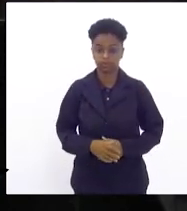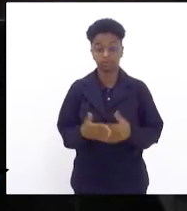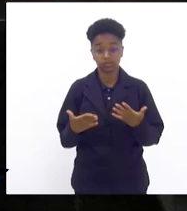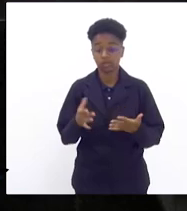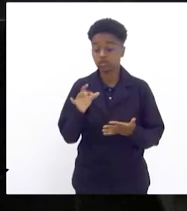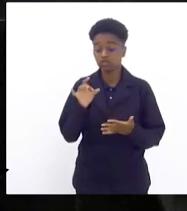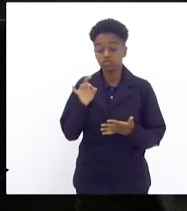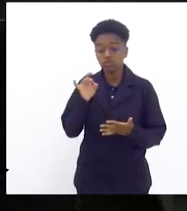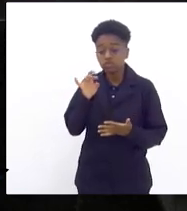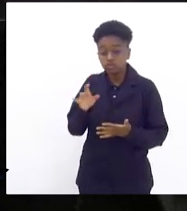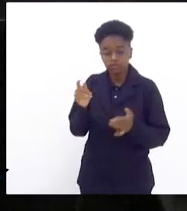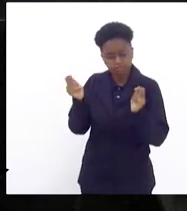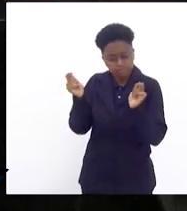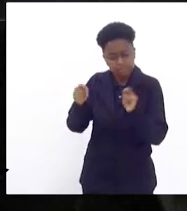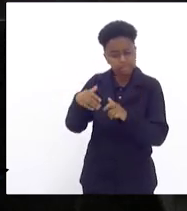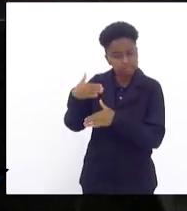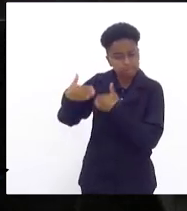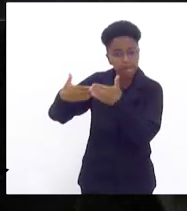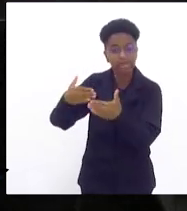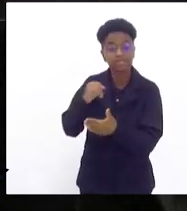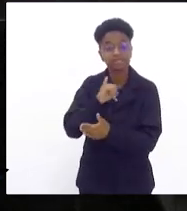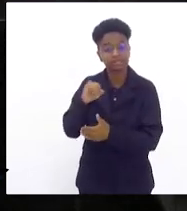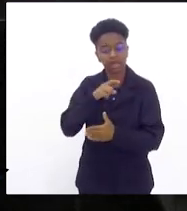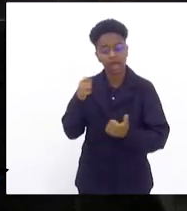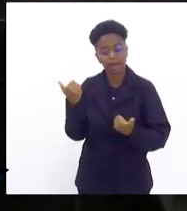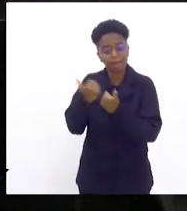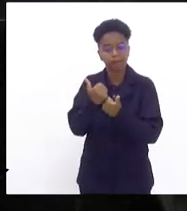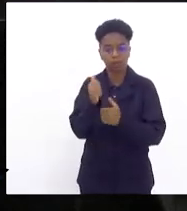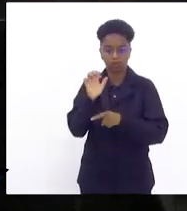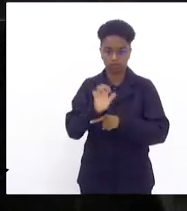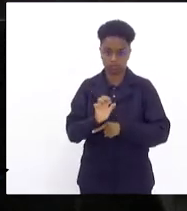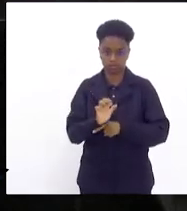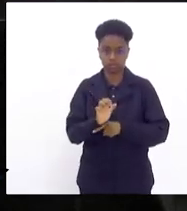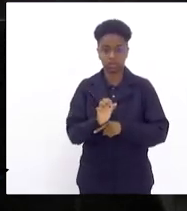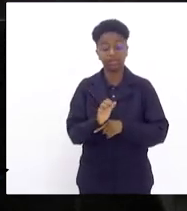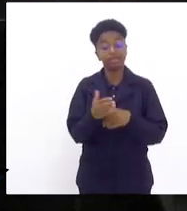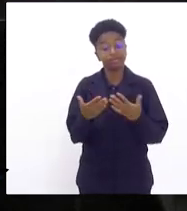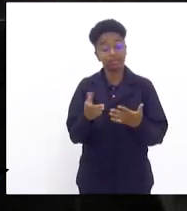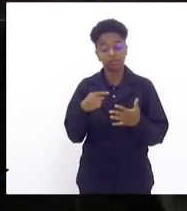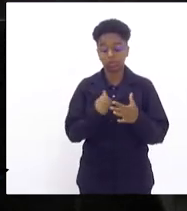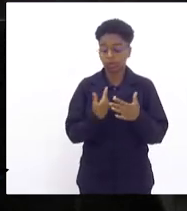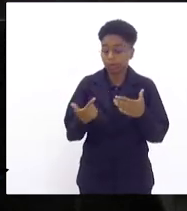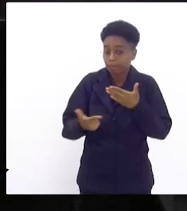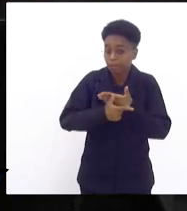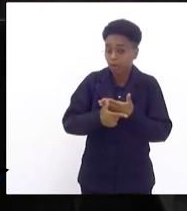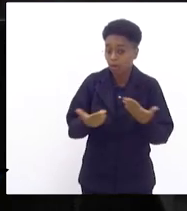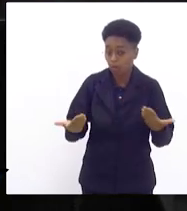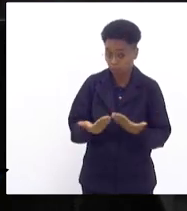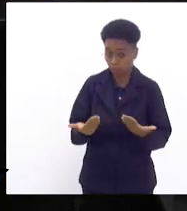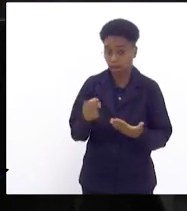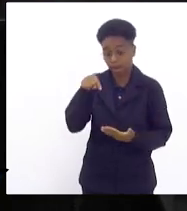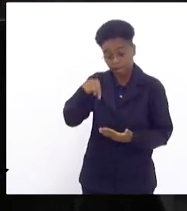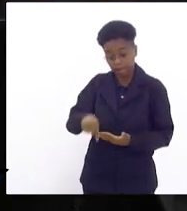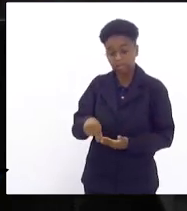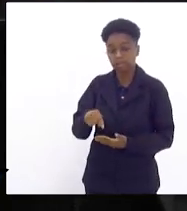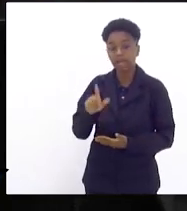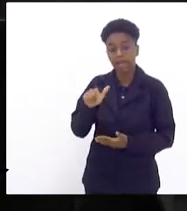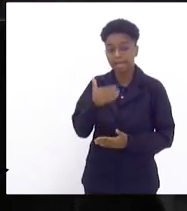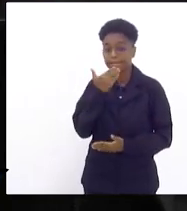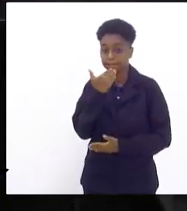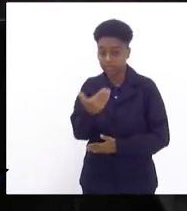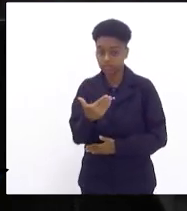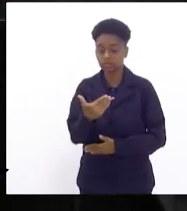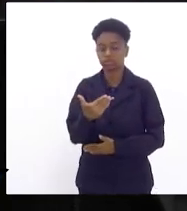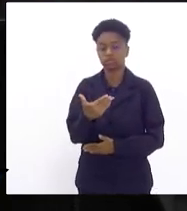consegue avançar se a gente tiver suporte do Estado e o nosso papel aqui no parlamento é estar cobrando do